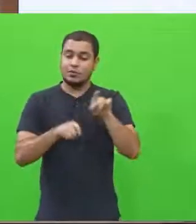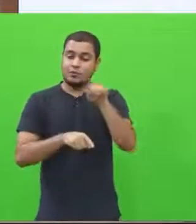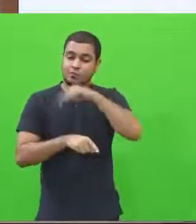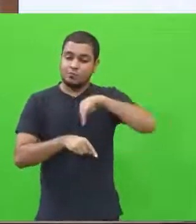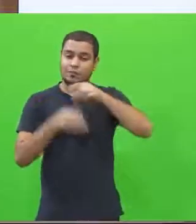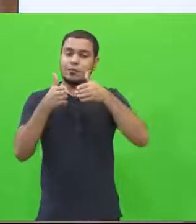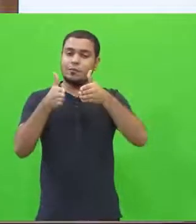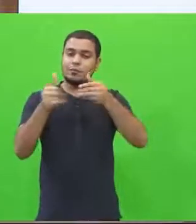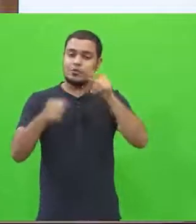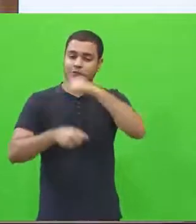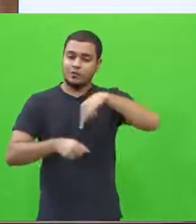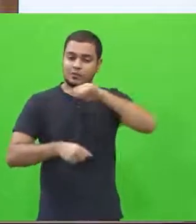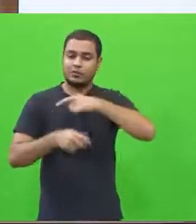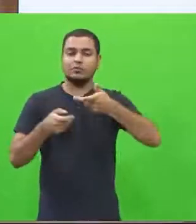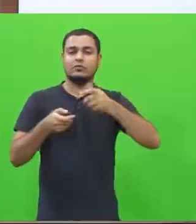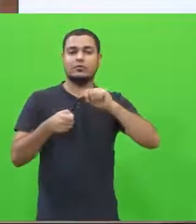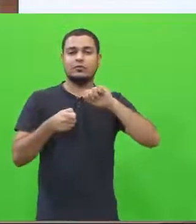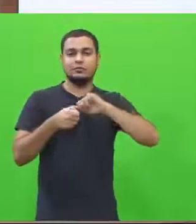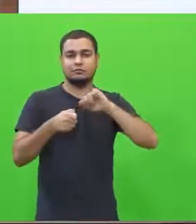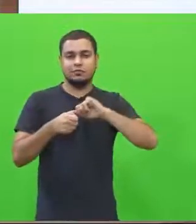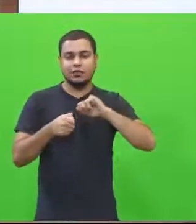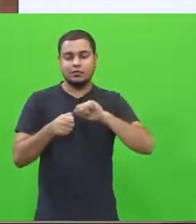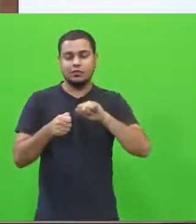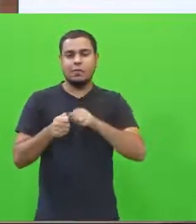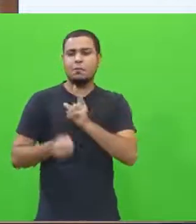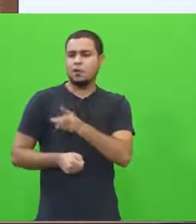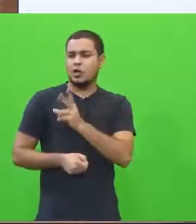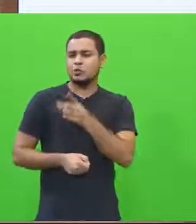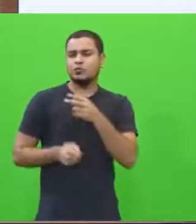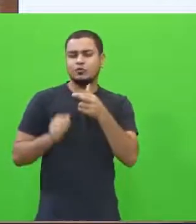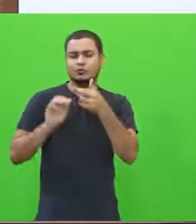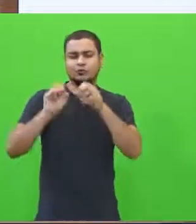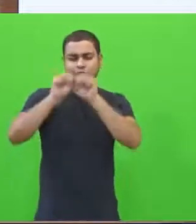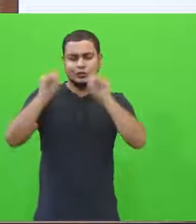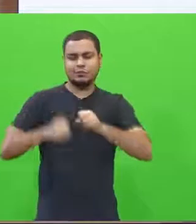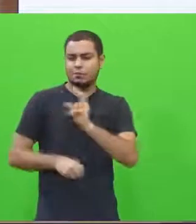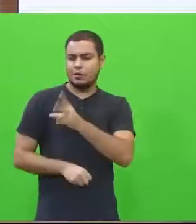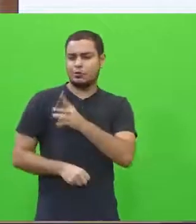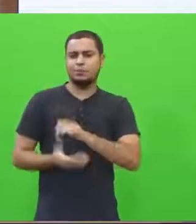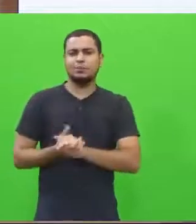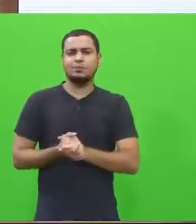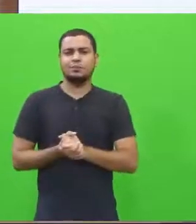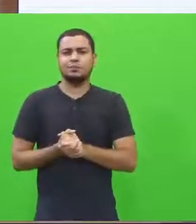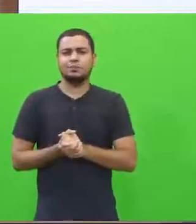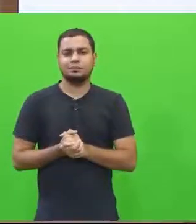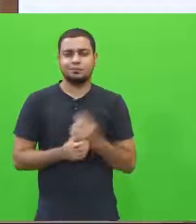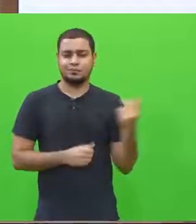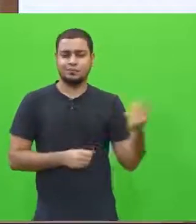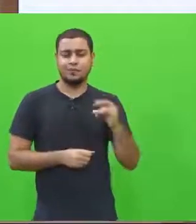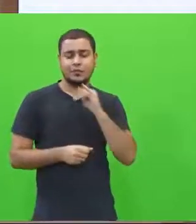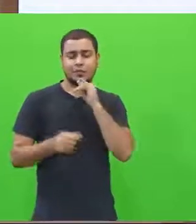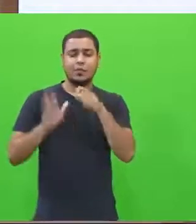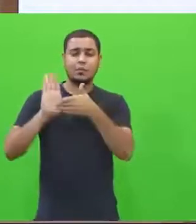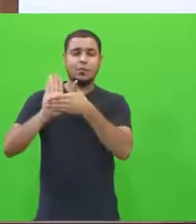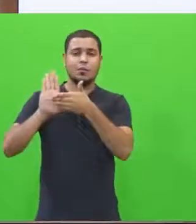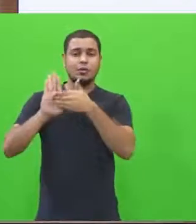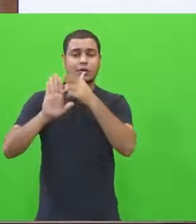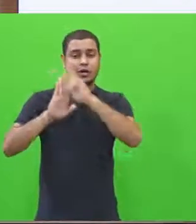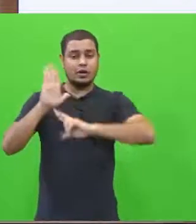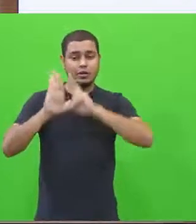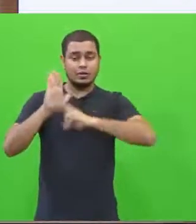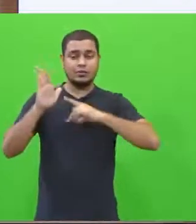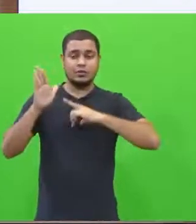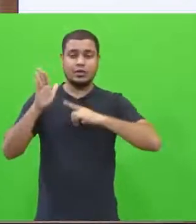que vocês façam a mesma sistemática que nós fizemos eu e Carol nessa proposta de redação ela vem